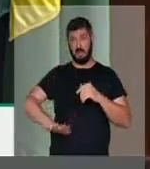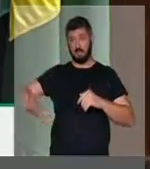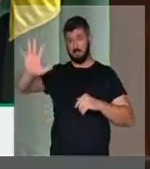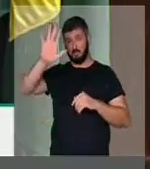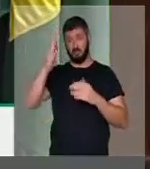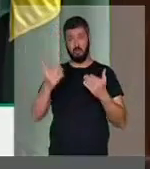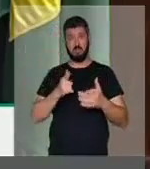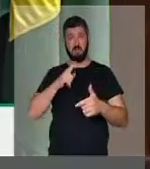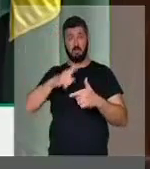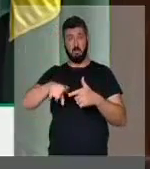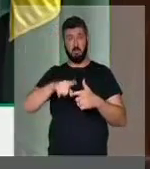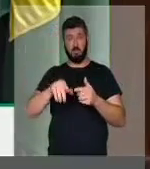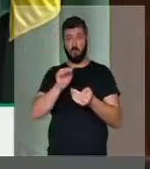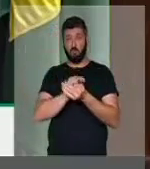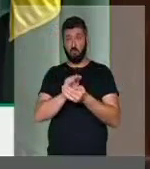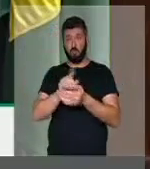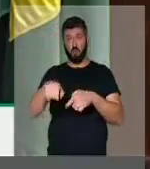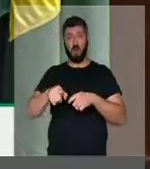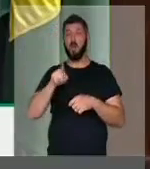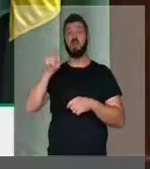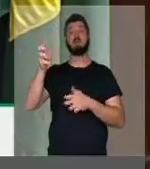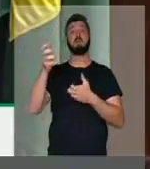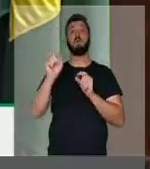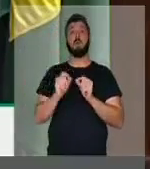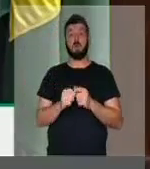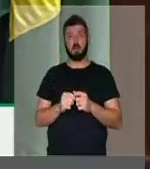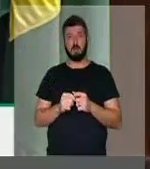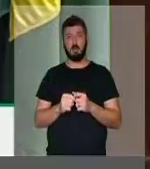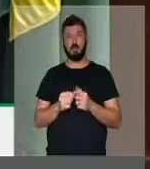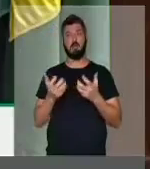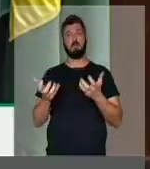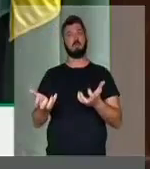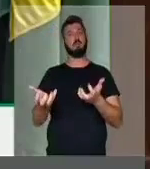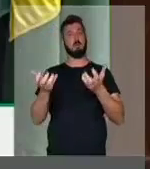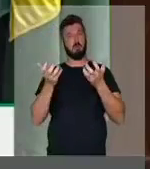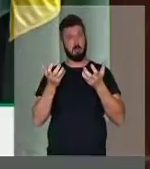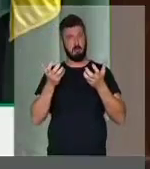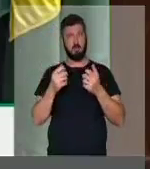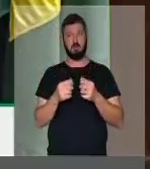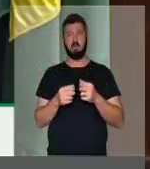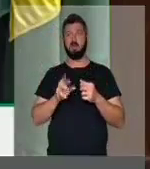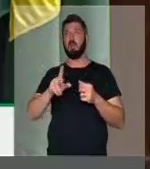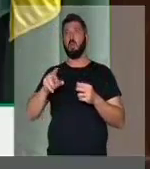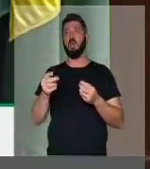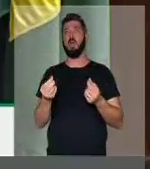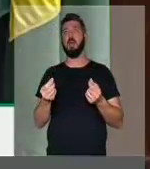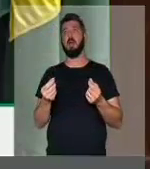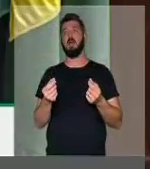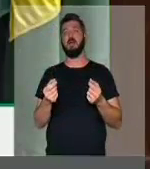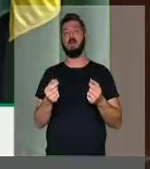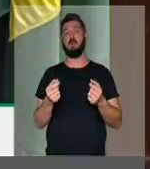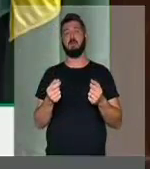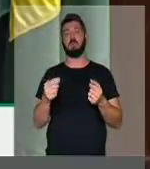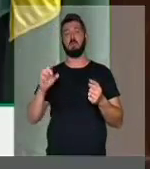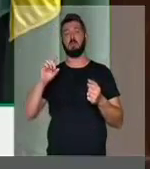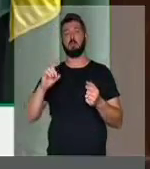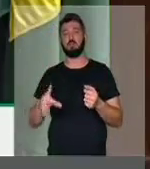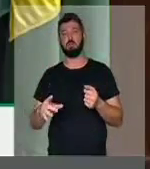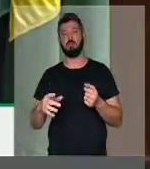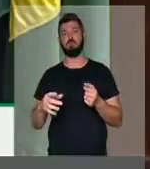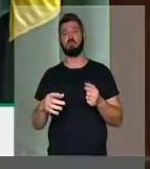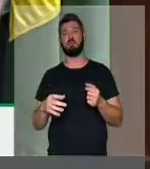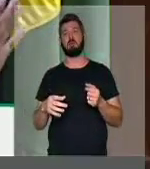problemas no fundo rural, porque o que é que eles estão querendo? Eles estão querendo, não é simplesmente